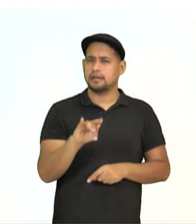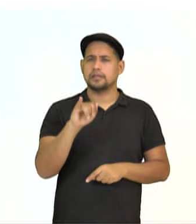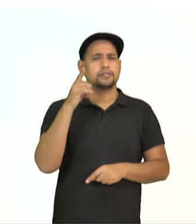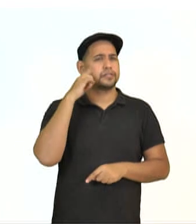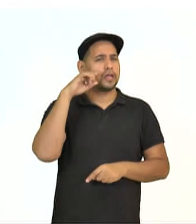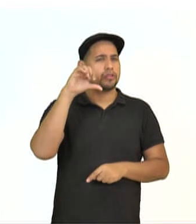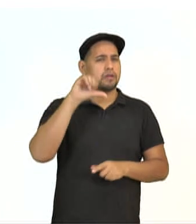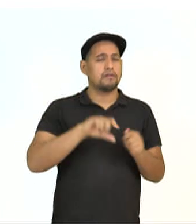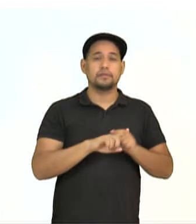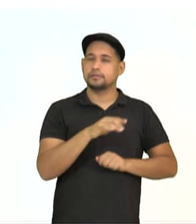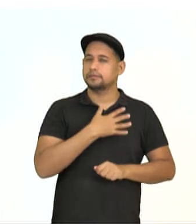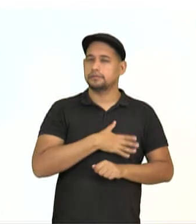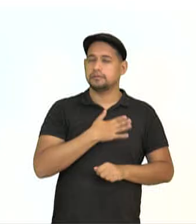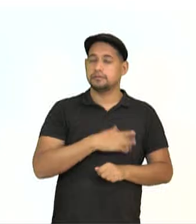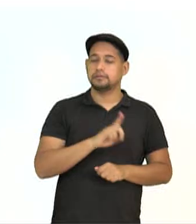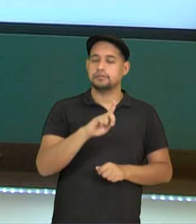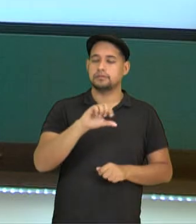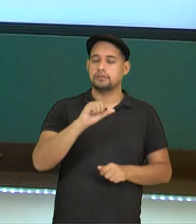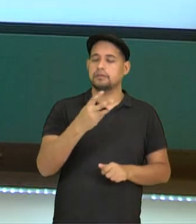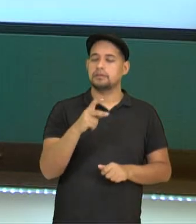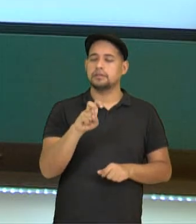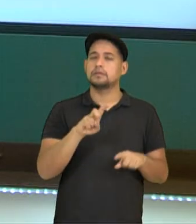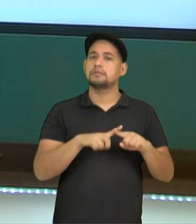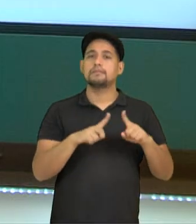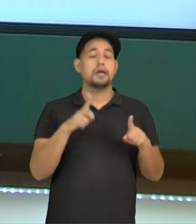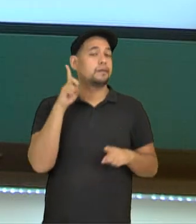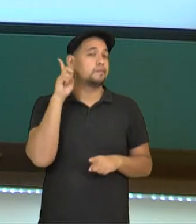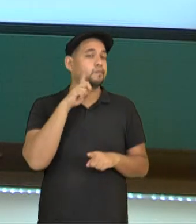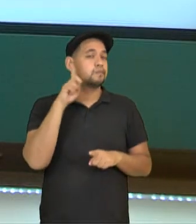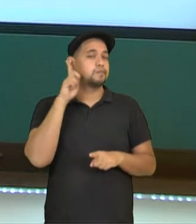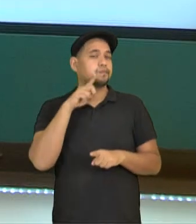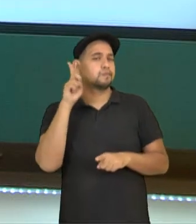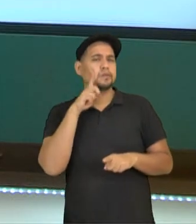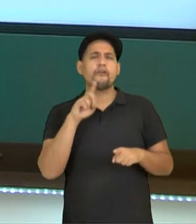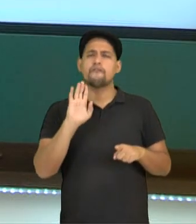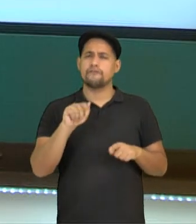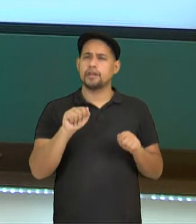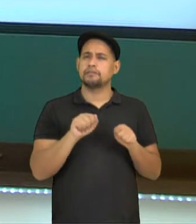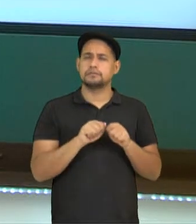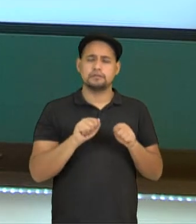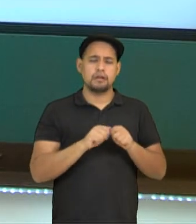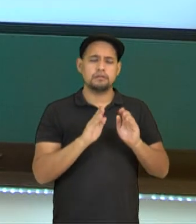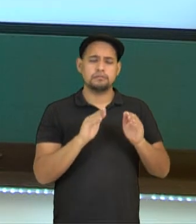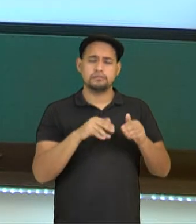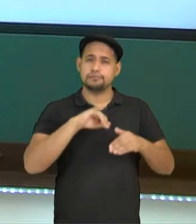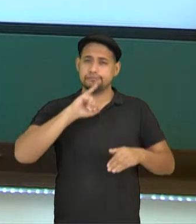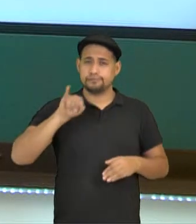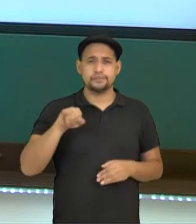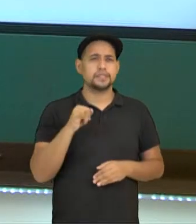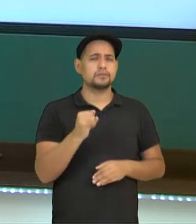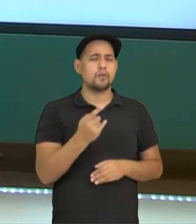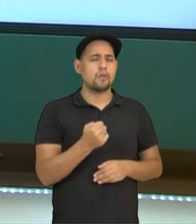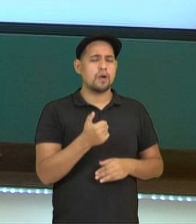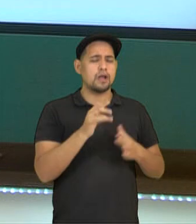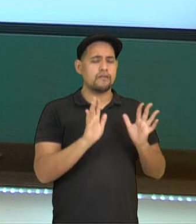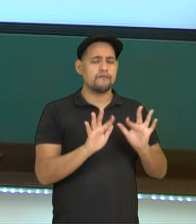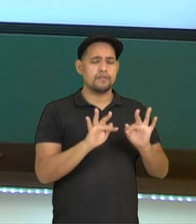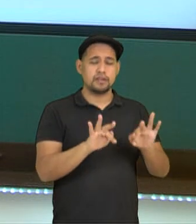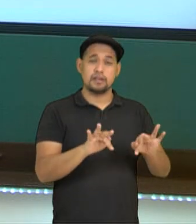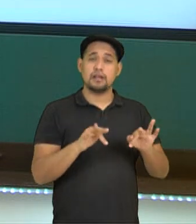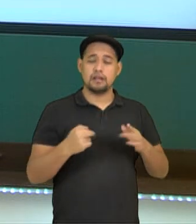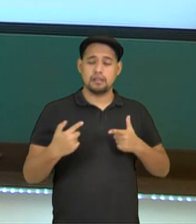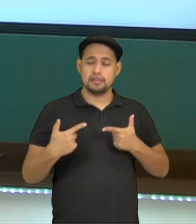agosto de 1945. Os Estados Unidos jogaram essas bombas sobre o Japão já na reta final da guerra.